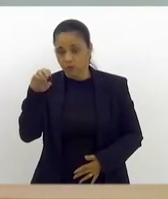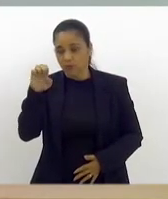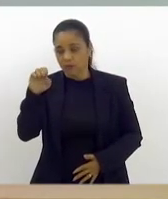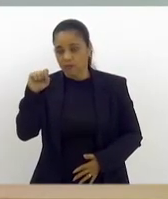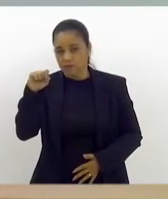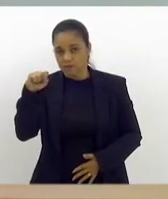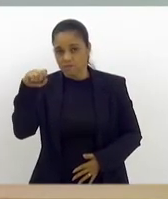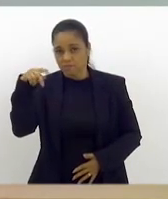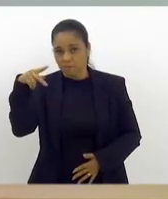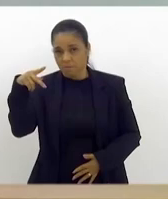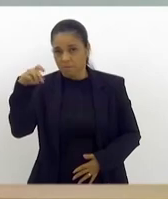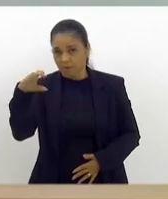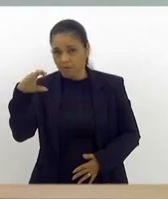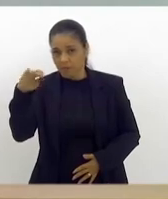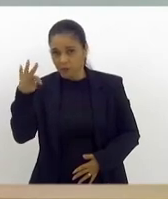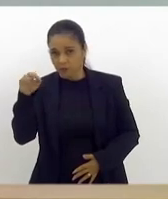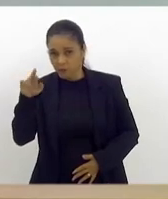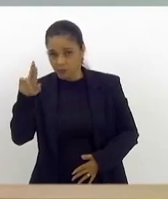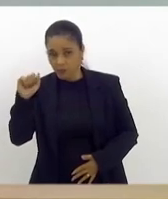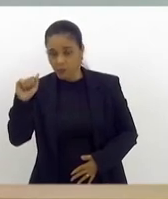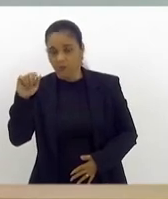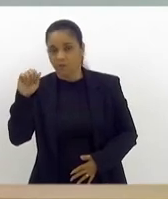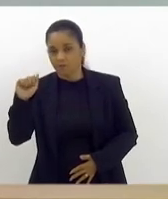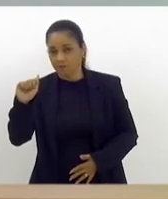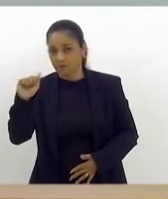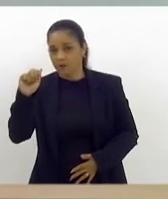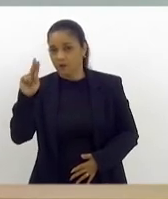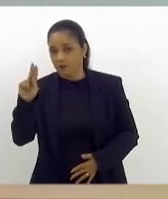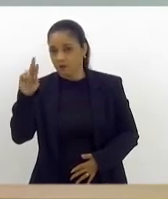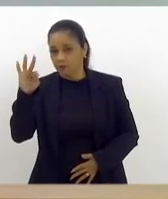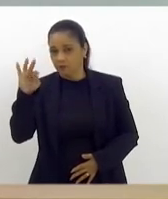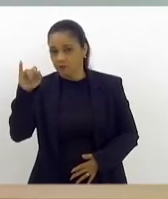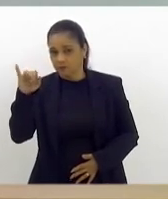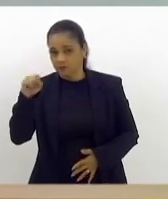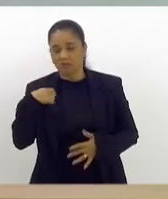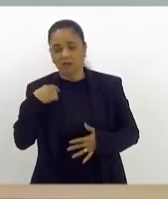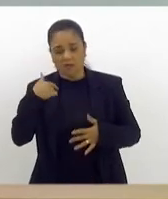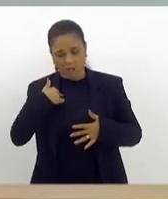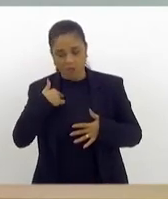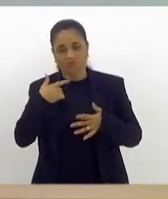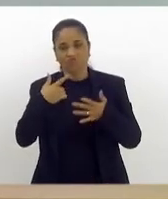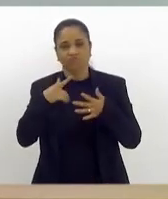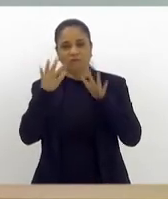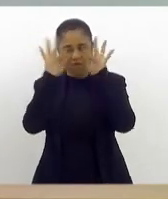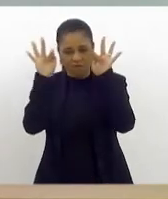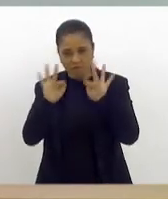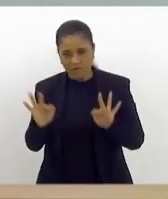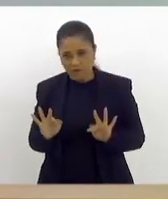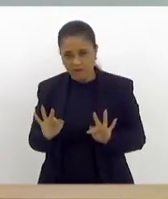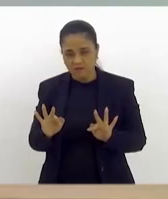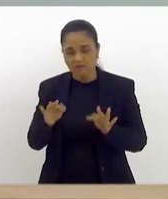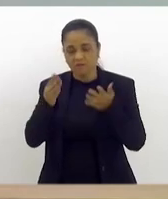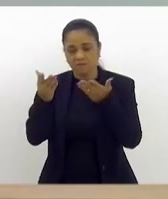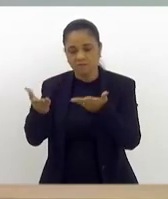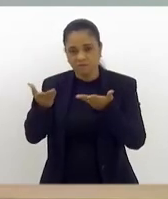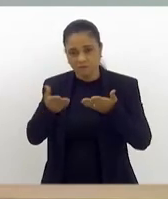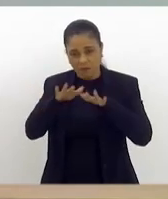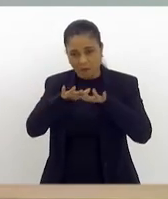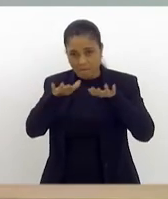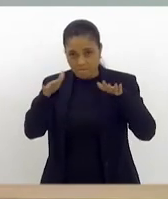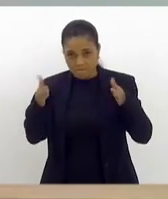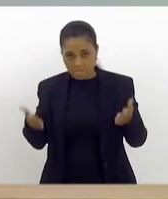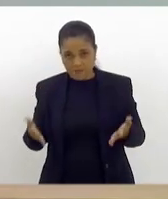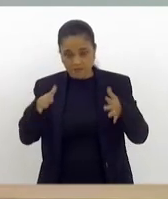Eu fico feliz de ter solicitado à mesa da Assembleia